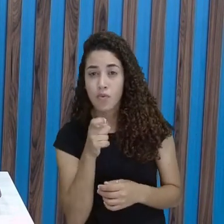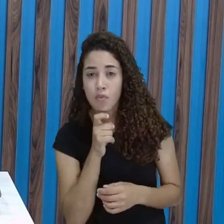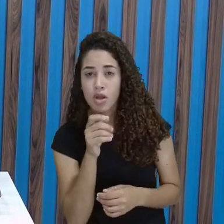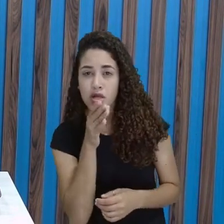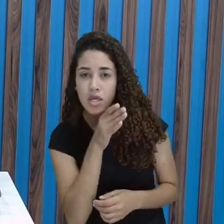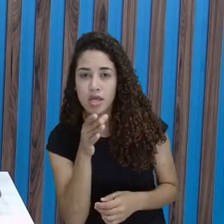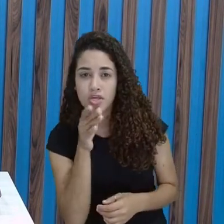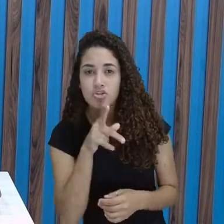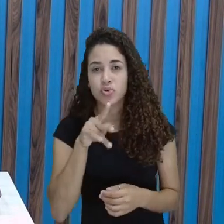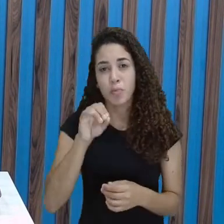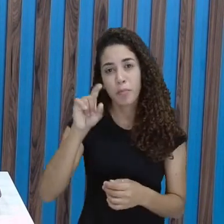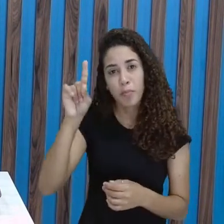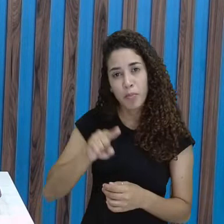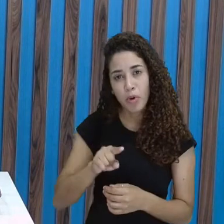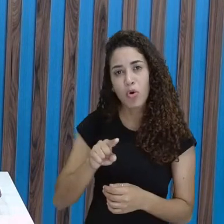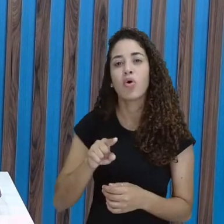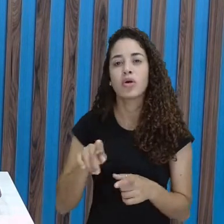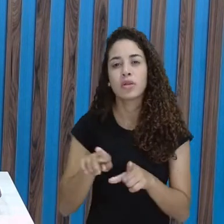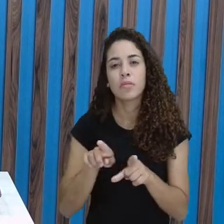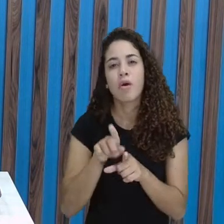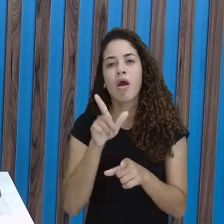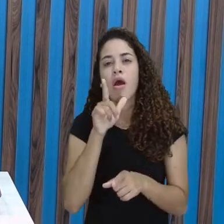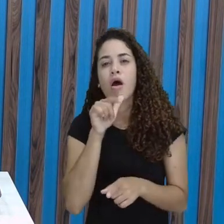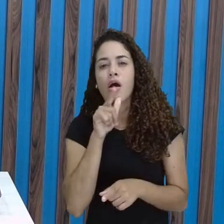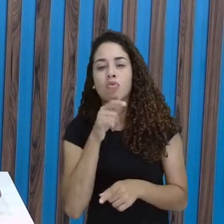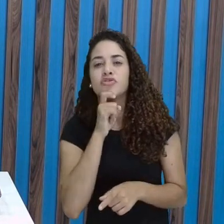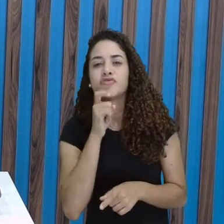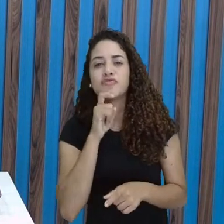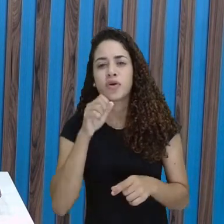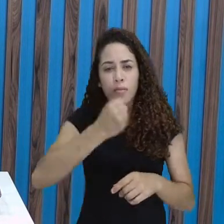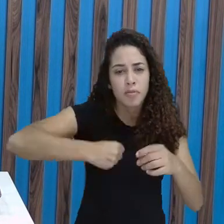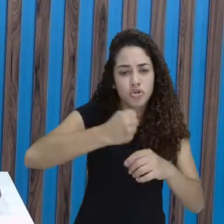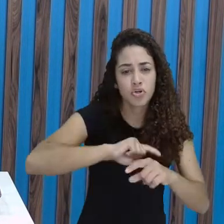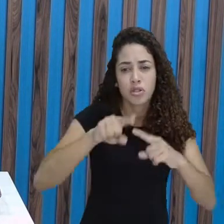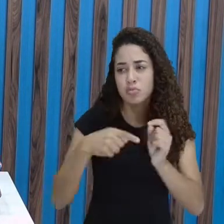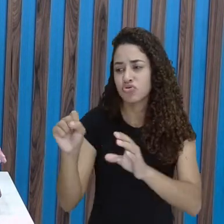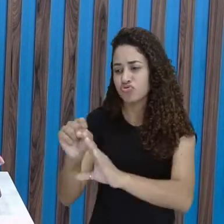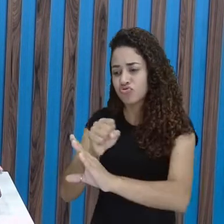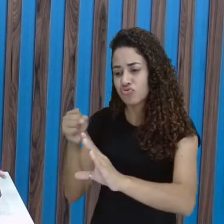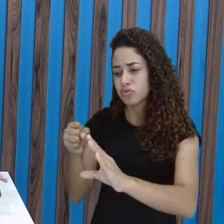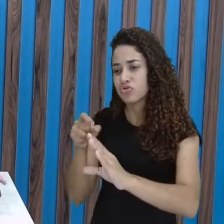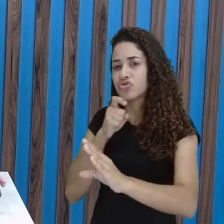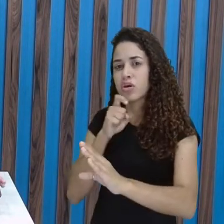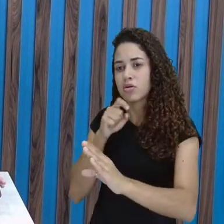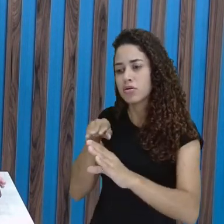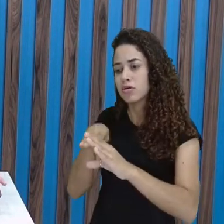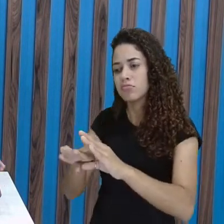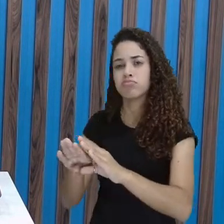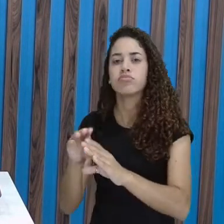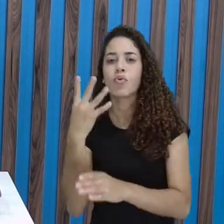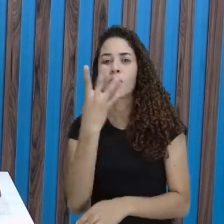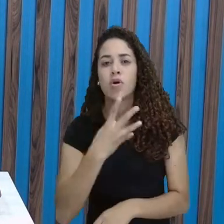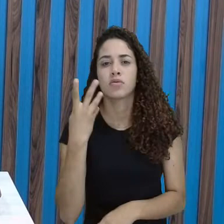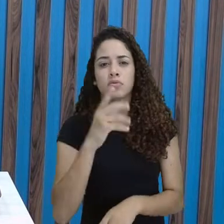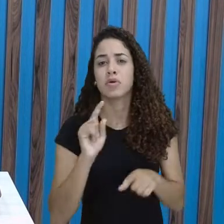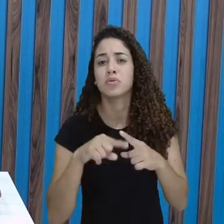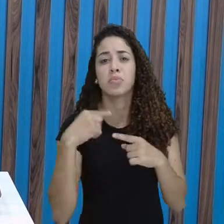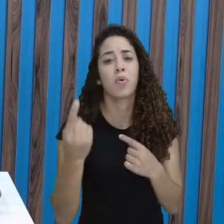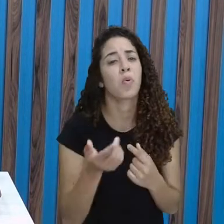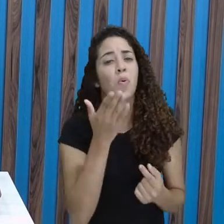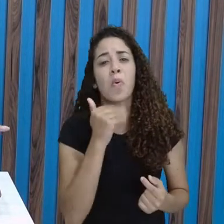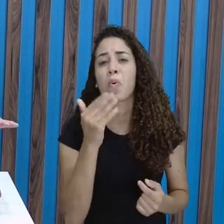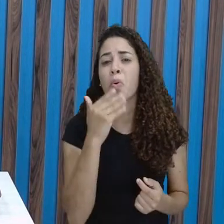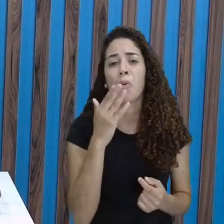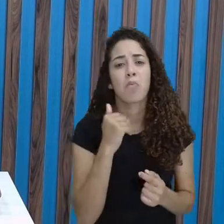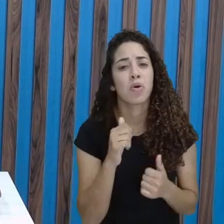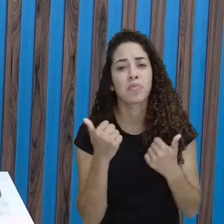pozinho de gelatina, água fria, mexe tudo, geladeira por 4 horas. E aí, você pode comer à vontade. Bota um